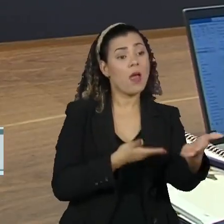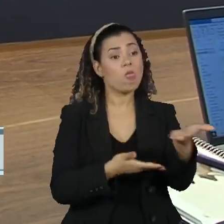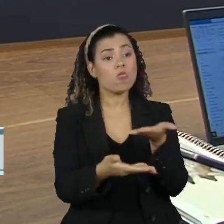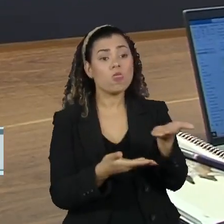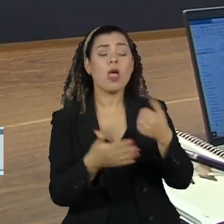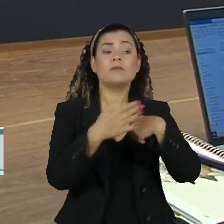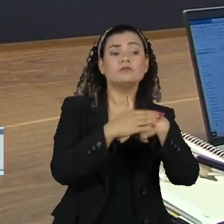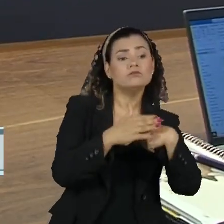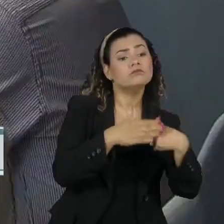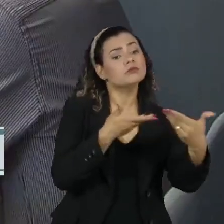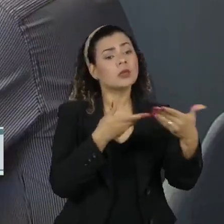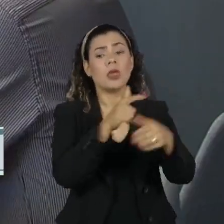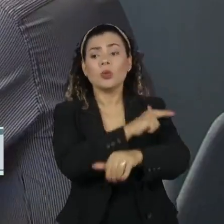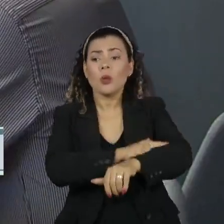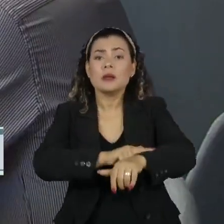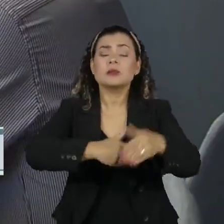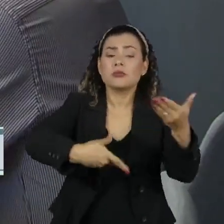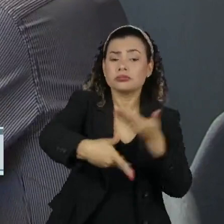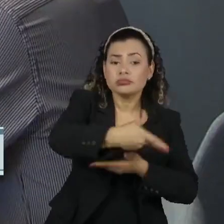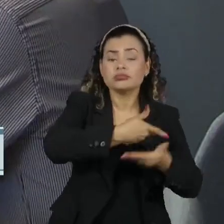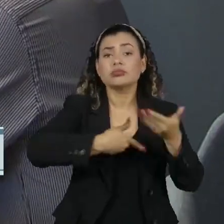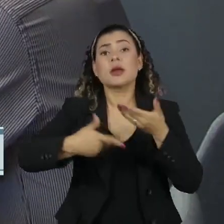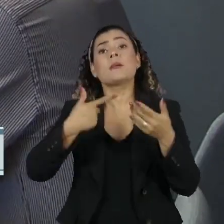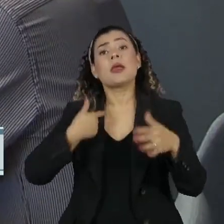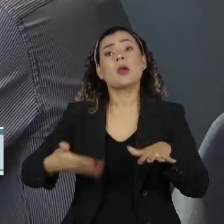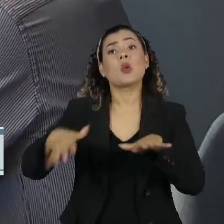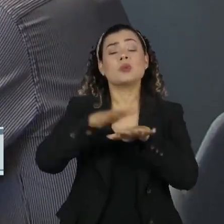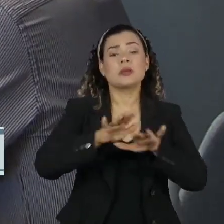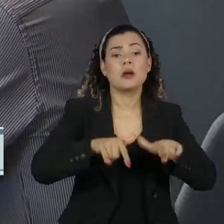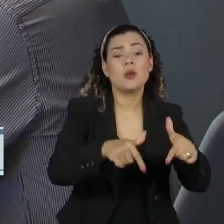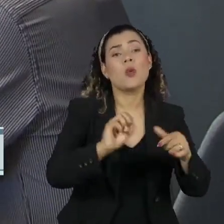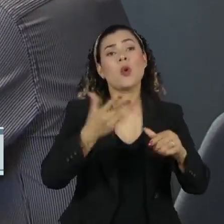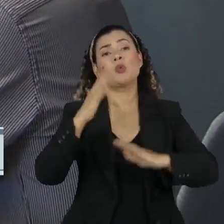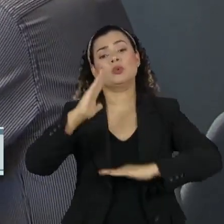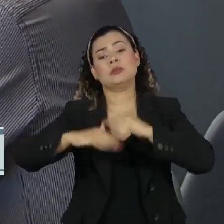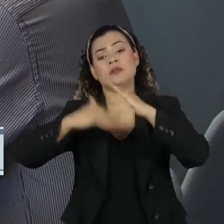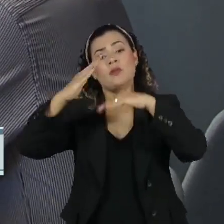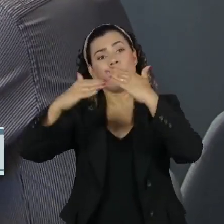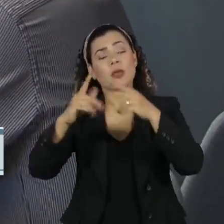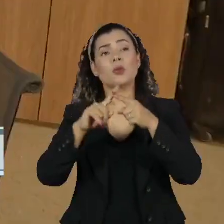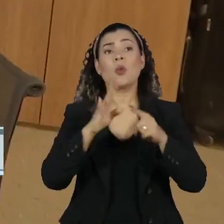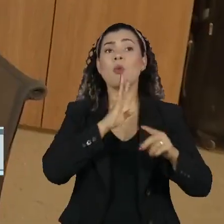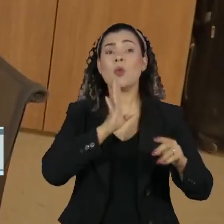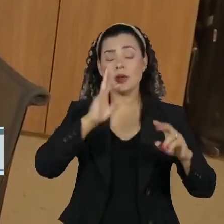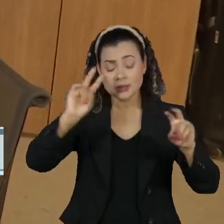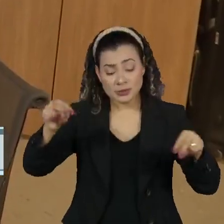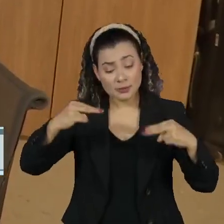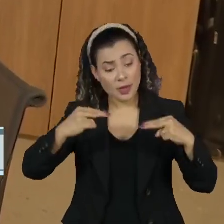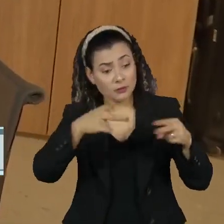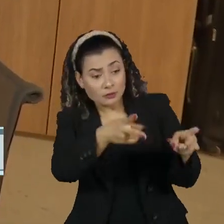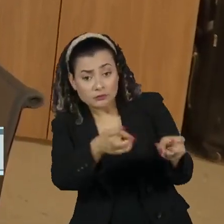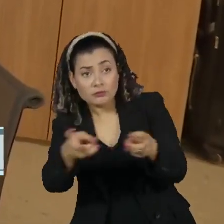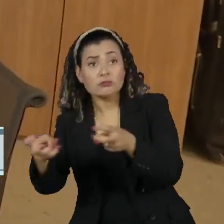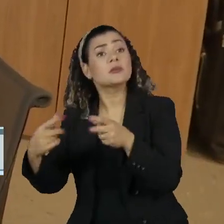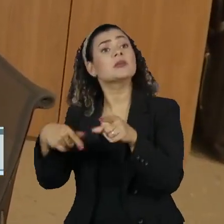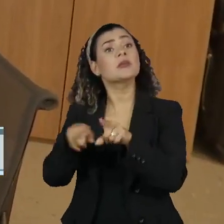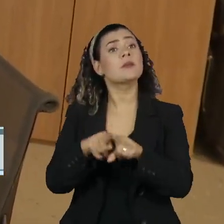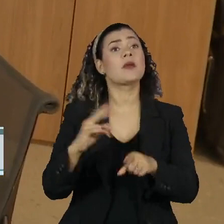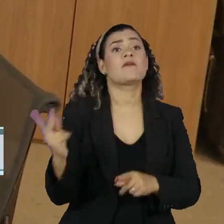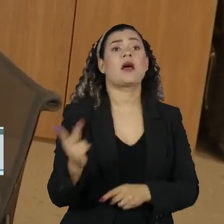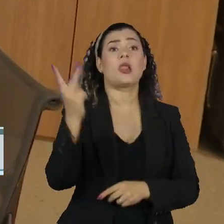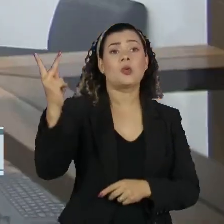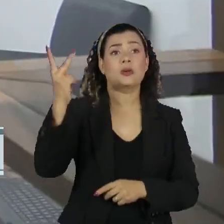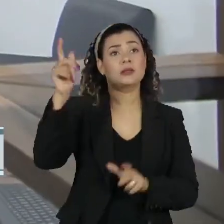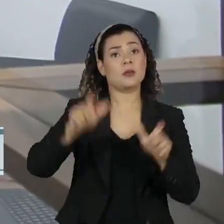ações que promovam inclusões, o autodesenvolvimento, o autoconhecimento, a valorização do ser humano em qualquer